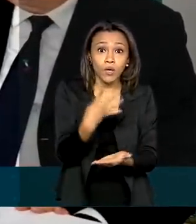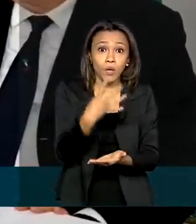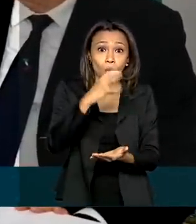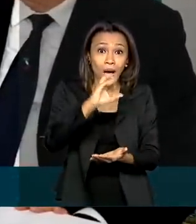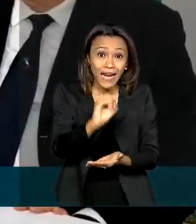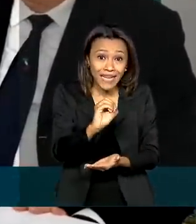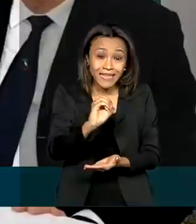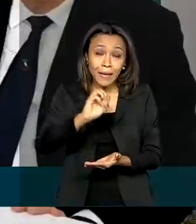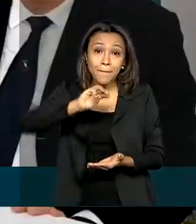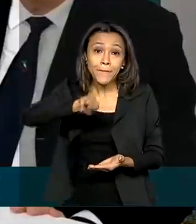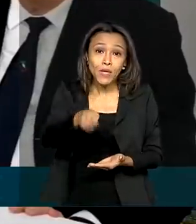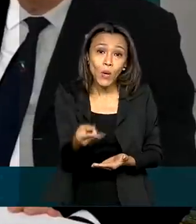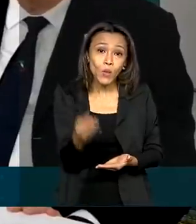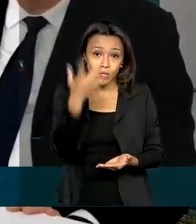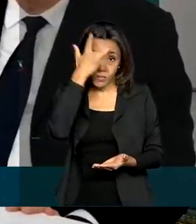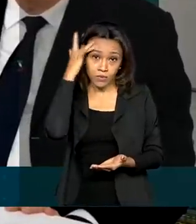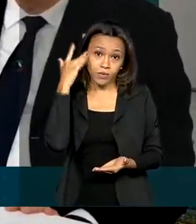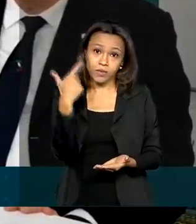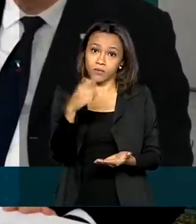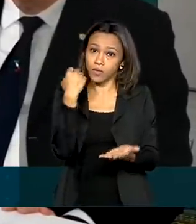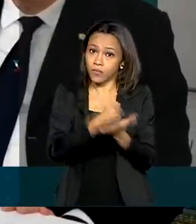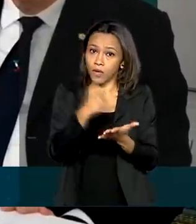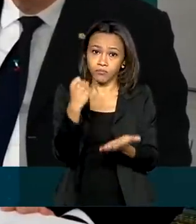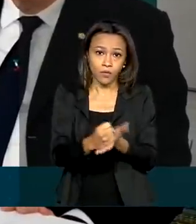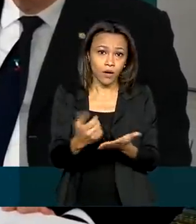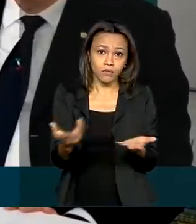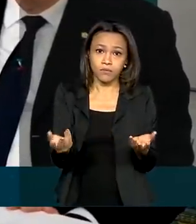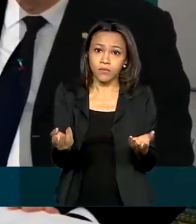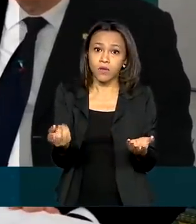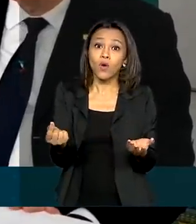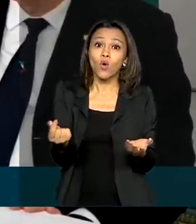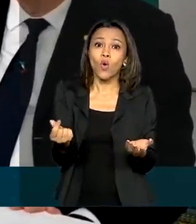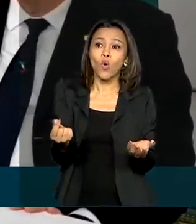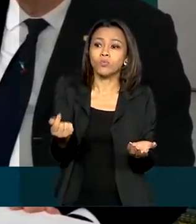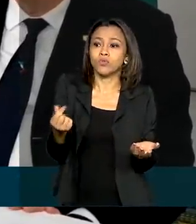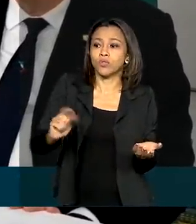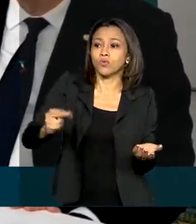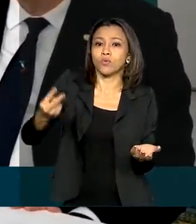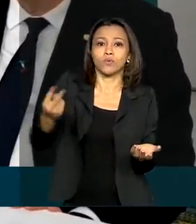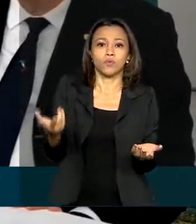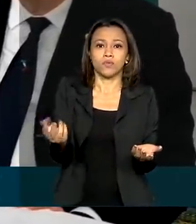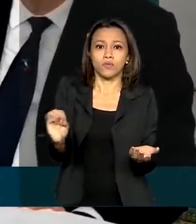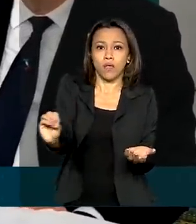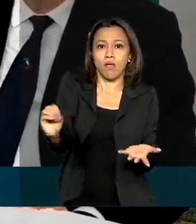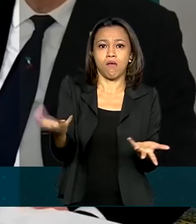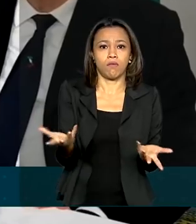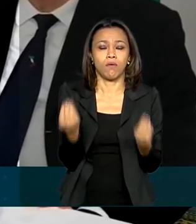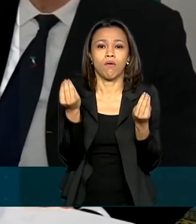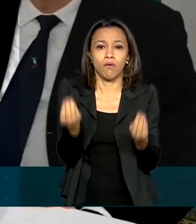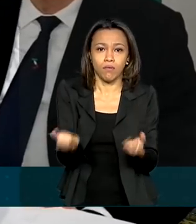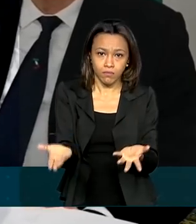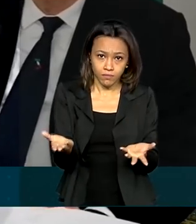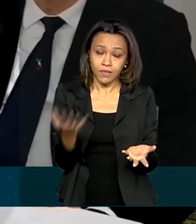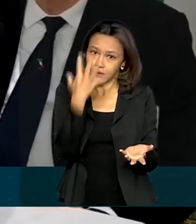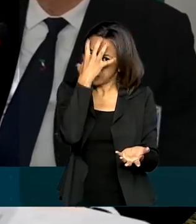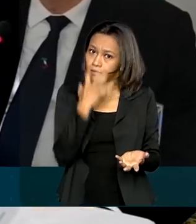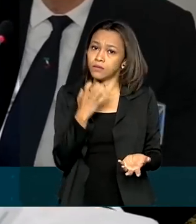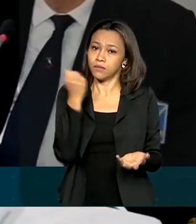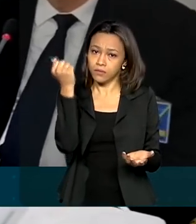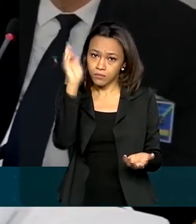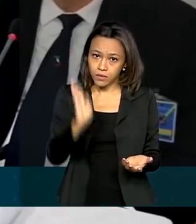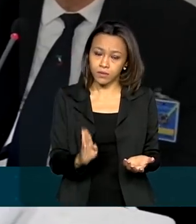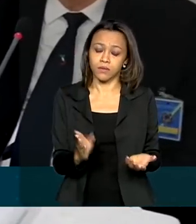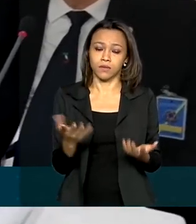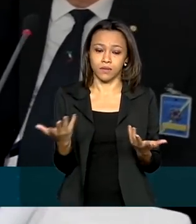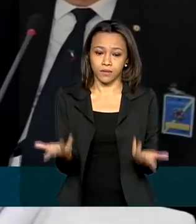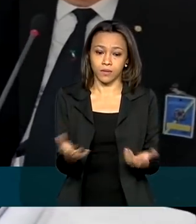de informais, e o lucro foi quase zero. E se não fosse isso, poderíamos ter problemas sociais seríssimos no Brasil. Então,